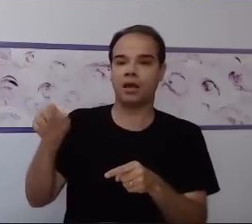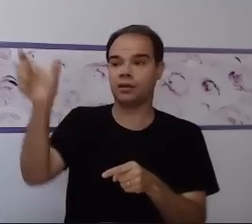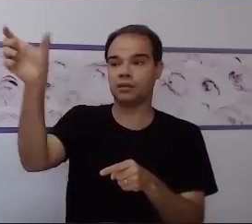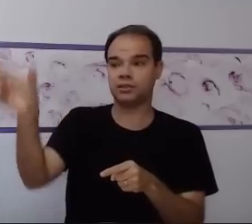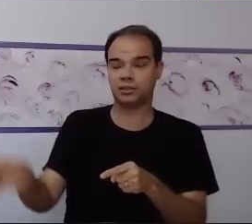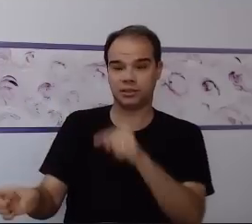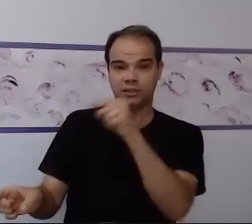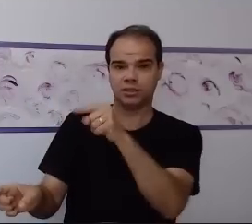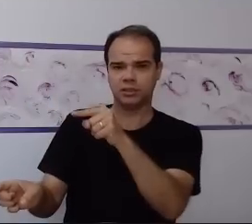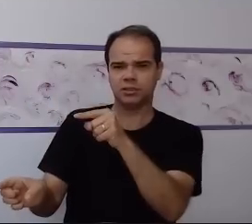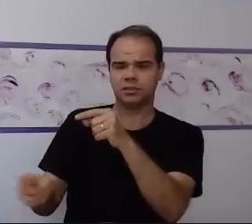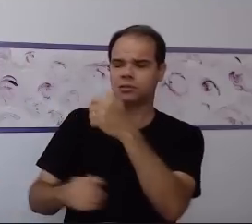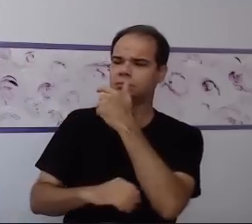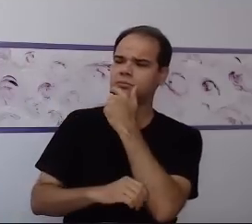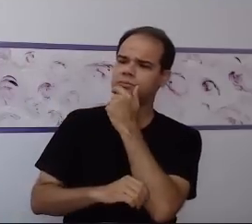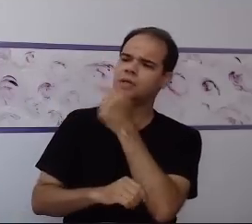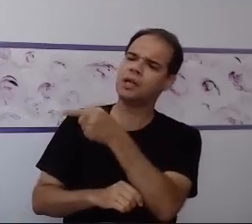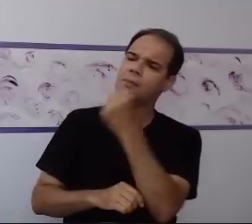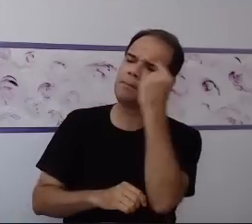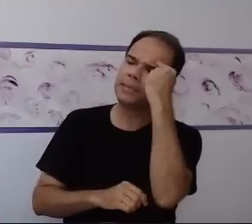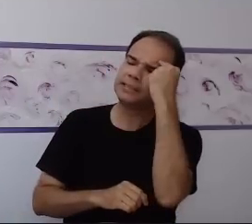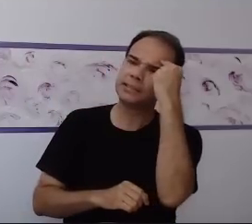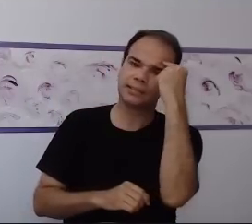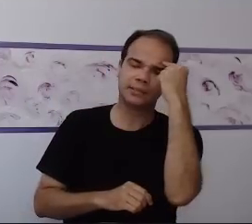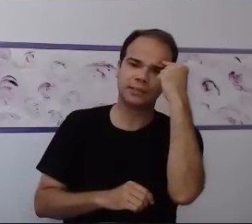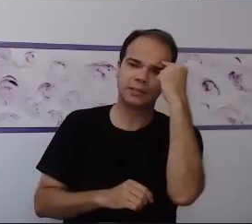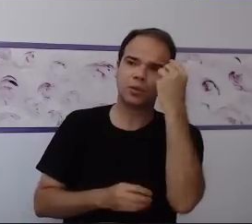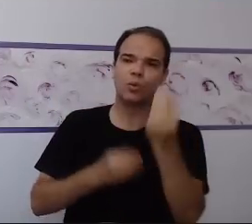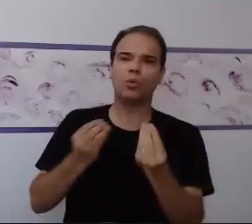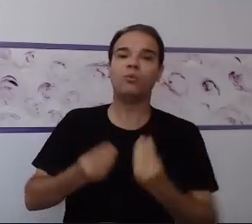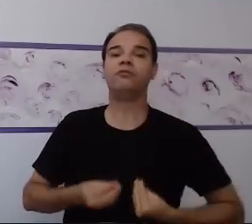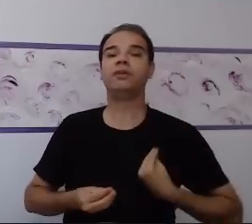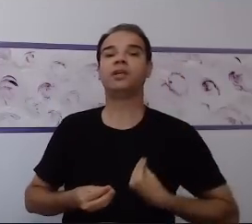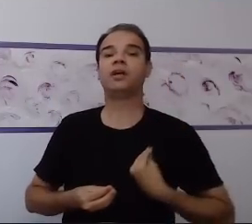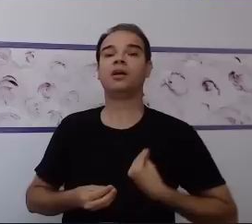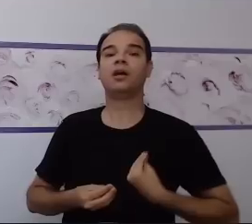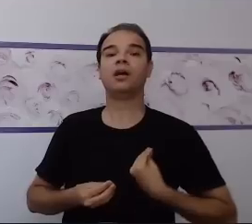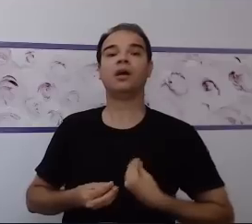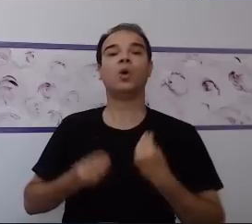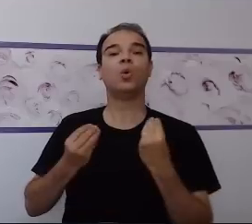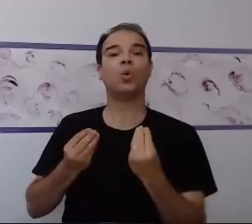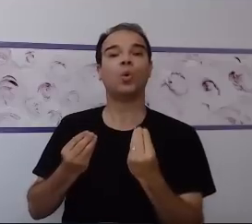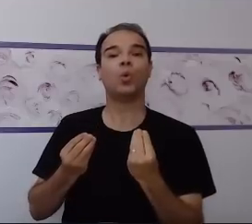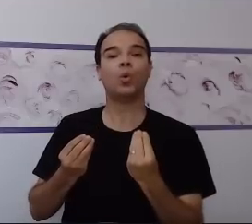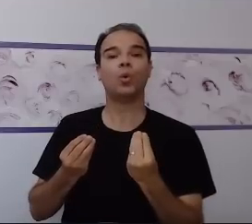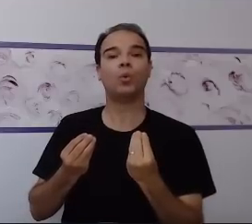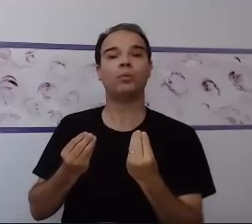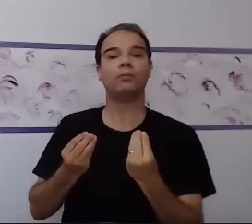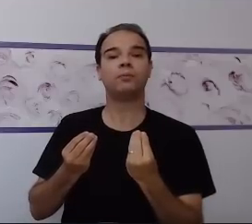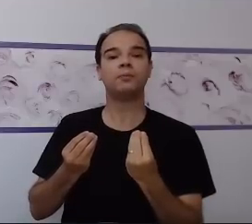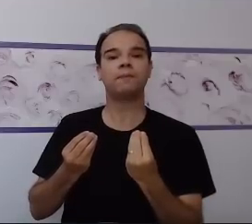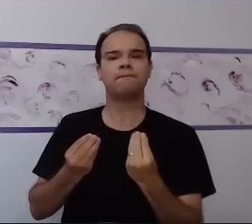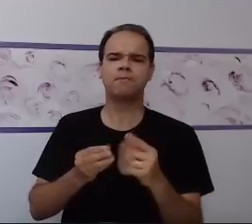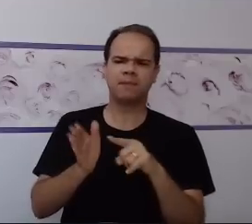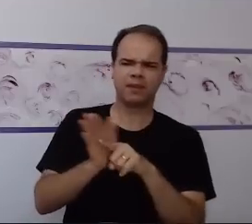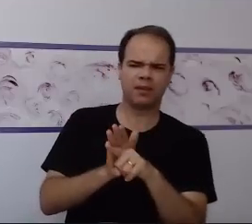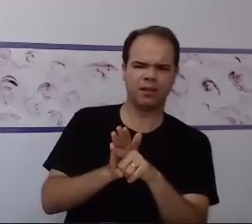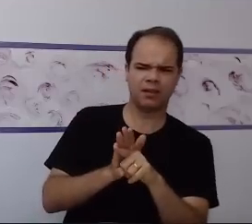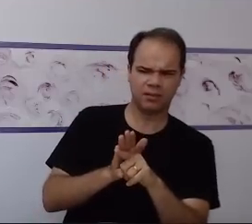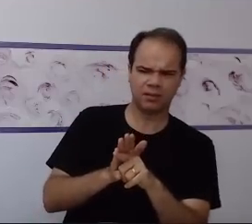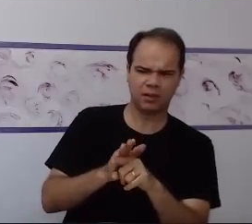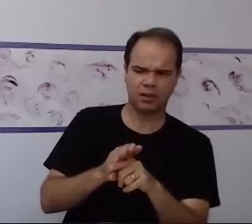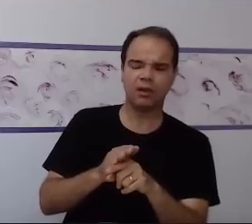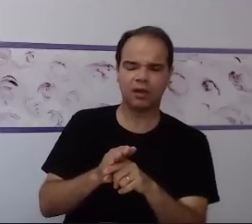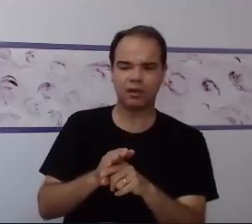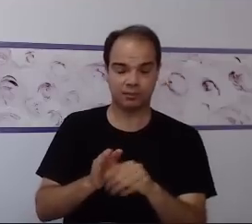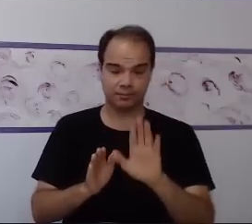Você precisa saber como ela pensa, como ela vive, como ela aprende. Uma anamnese seria ou não seria nem tanto isso? Não, a